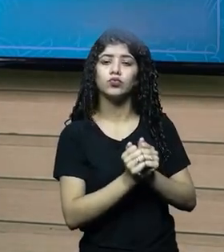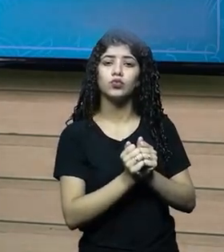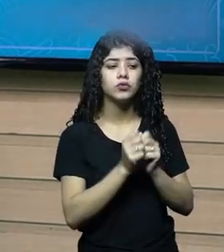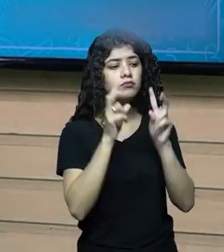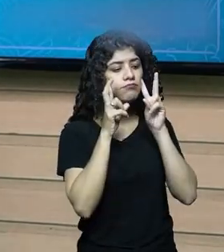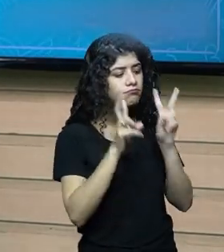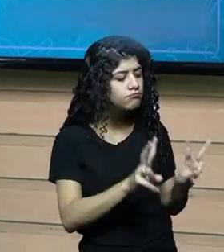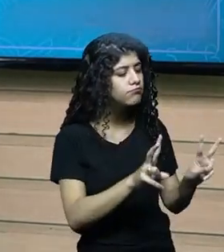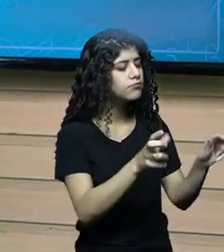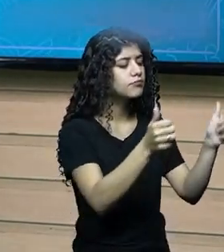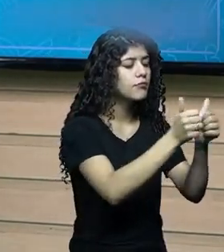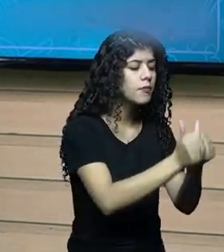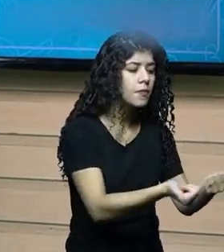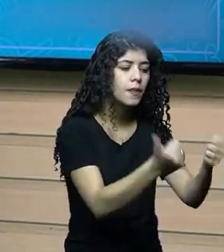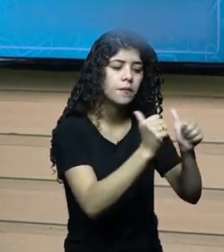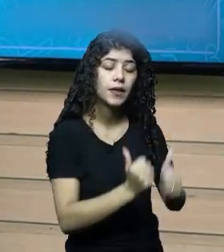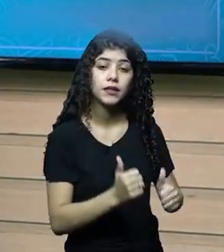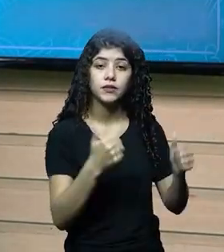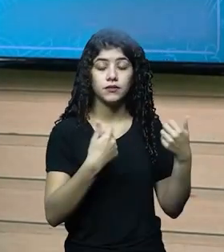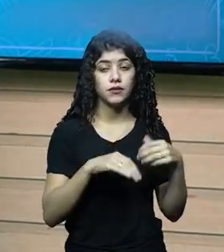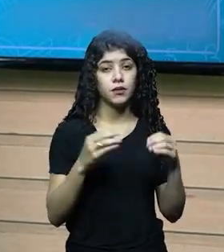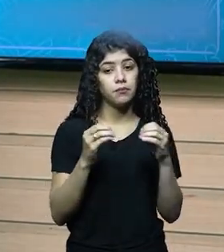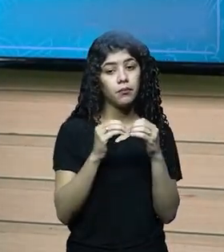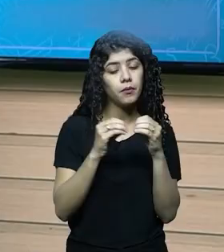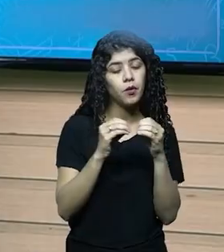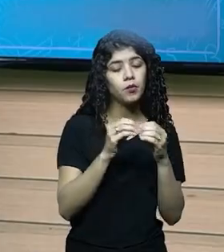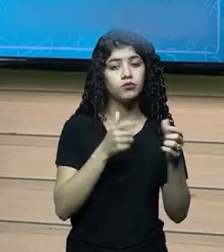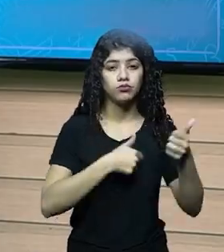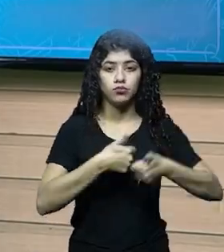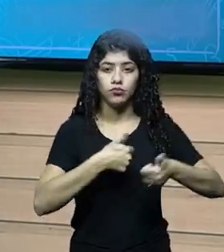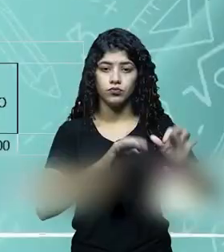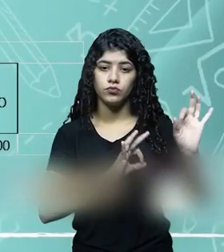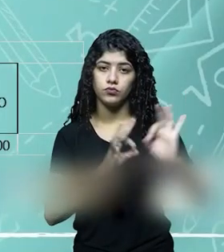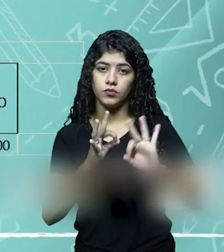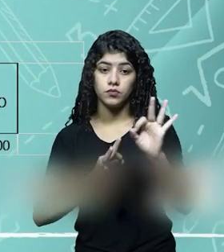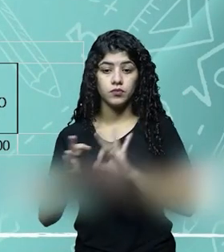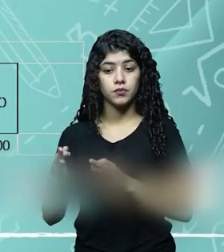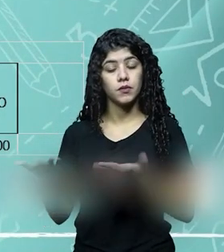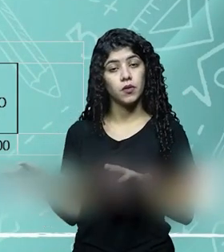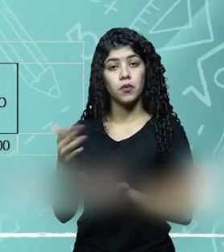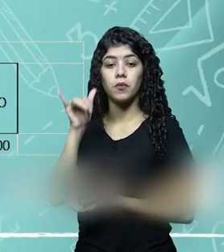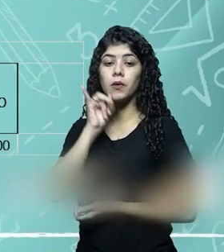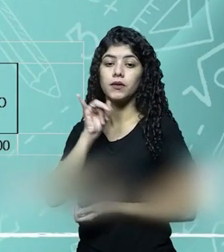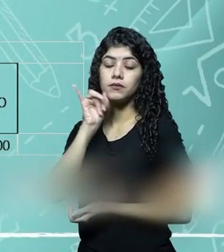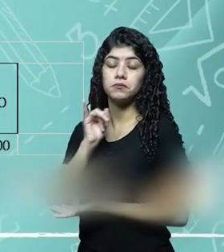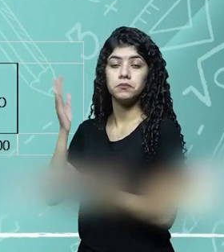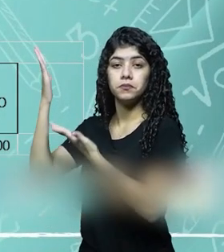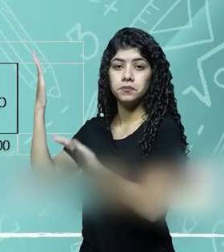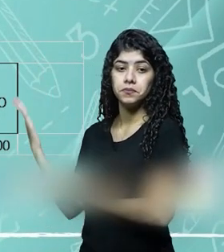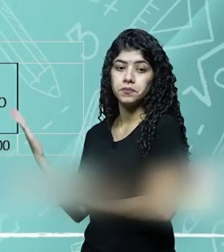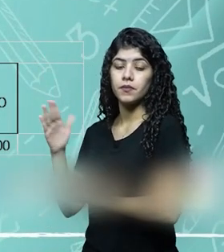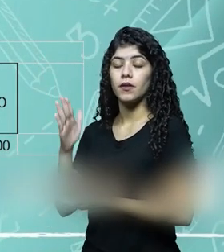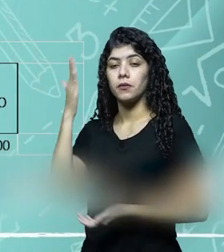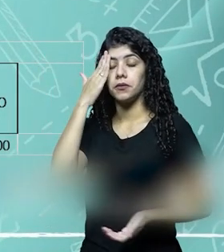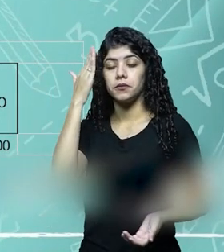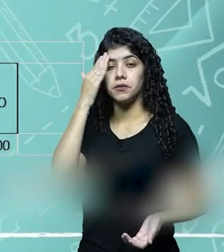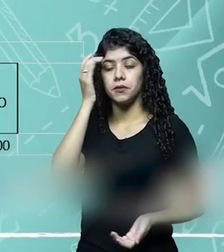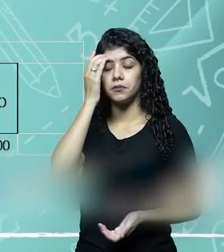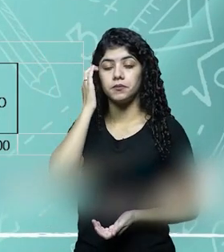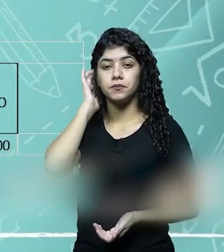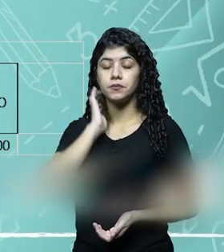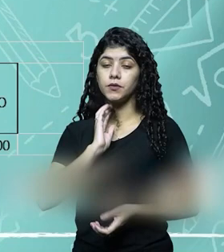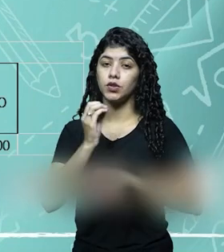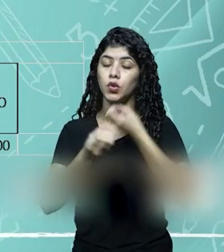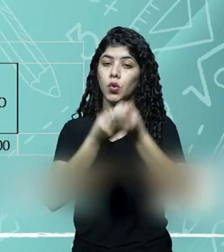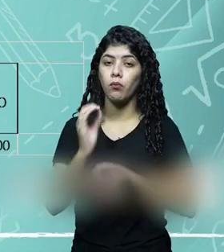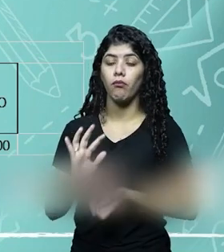o período para saber se está próximo do que foi planejado. Perfeito? Vamos dar aqui um exemplo, para a gente ter um pouco de noção